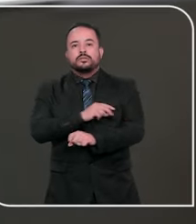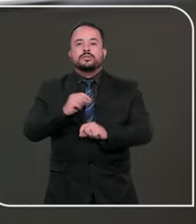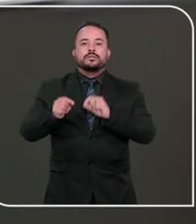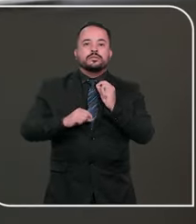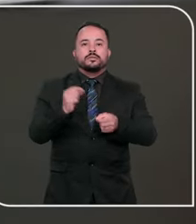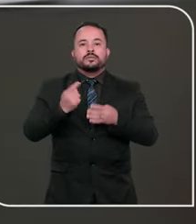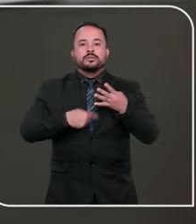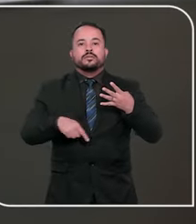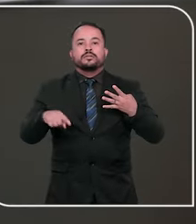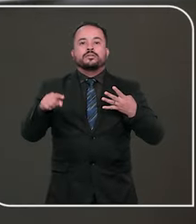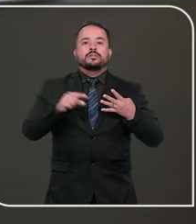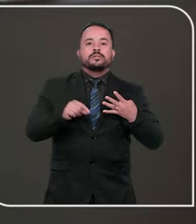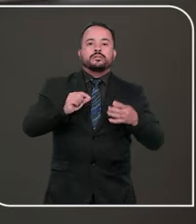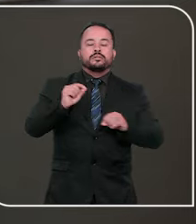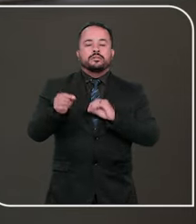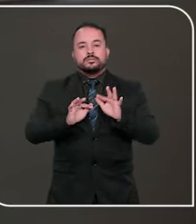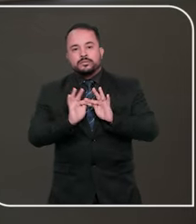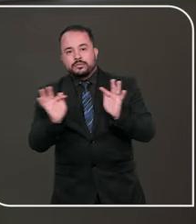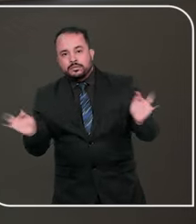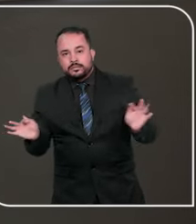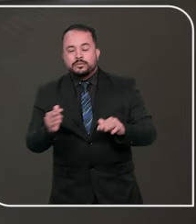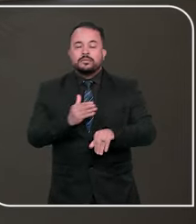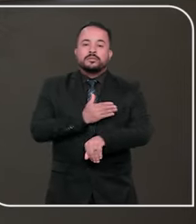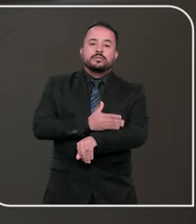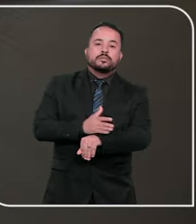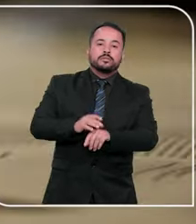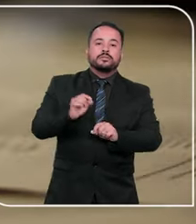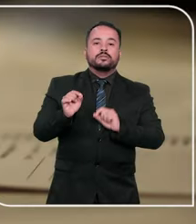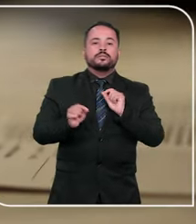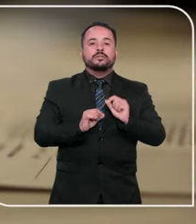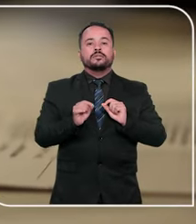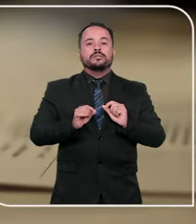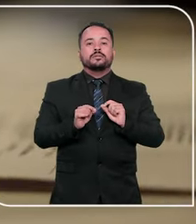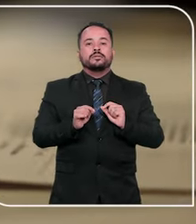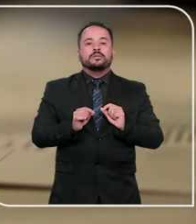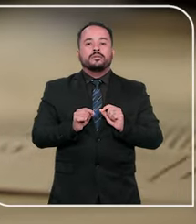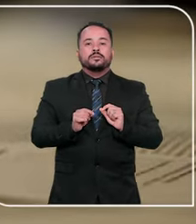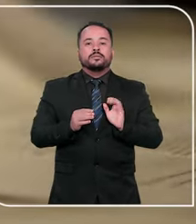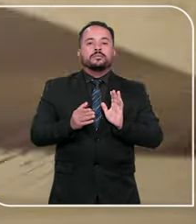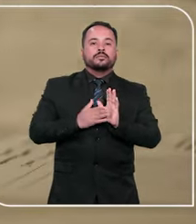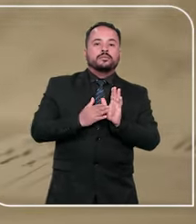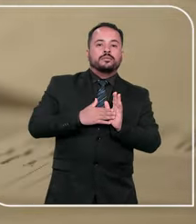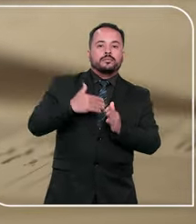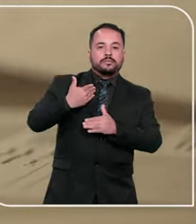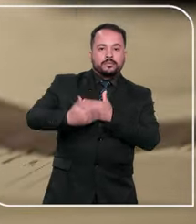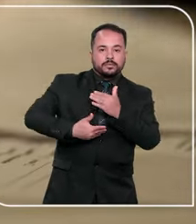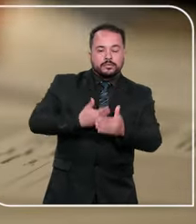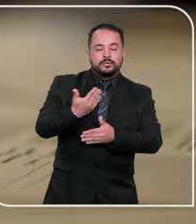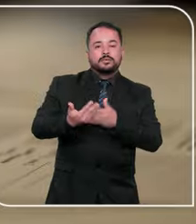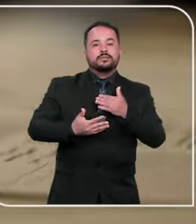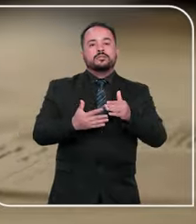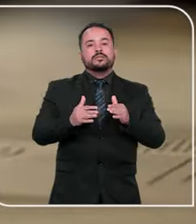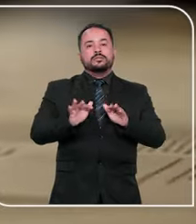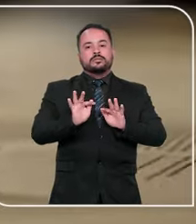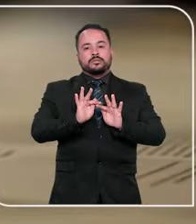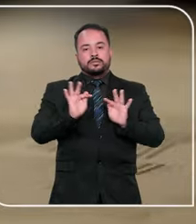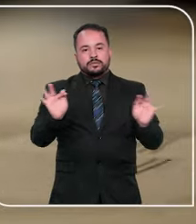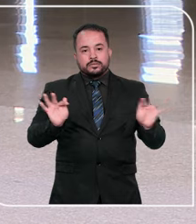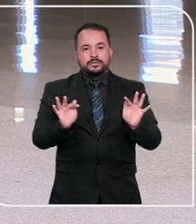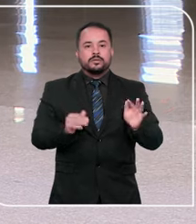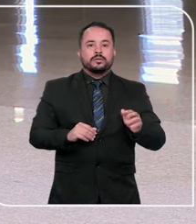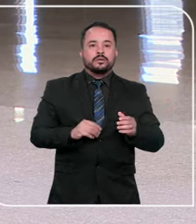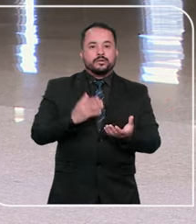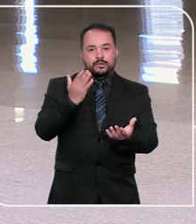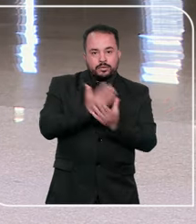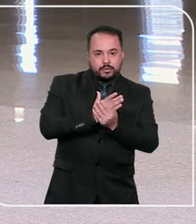determinar a conversão para o rito do arrolamento simples ou comum, desde que preenchidos os pressupostos do procedimento simplificado.